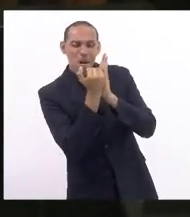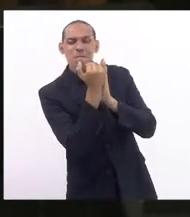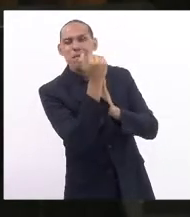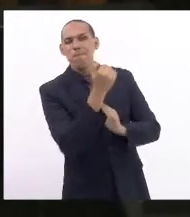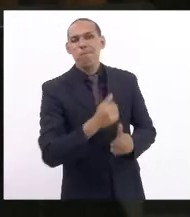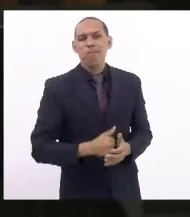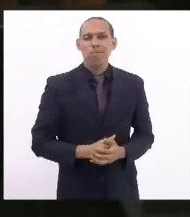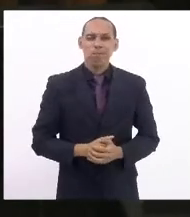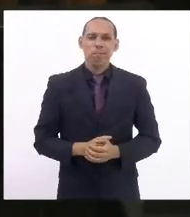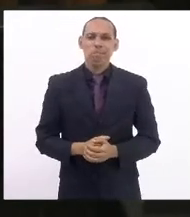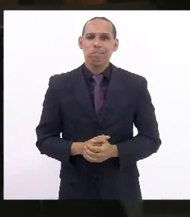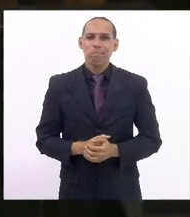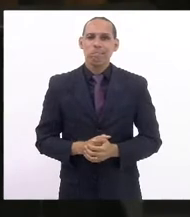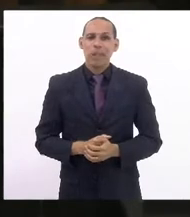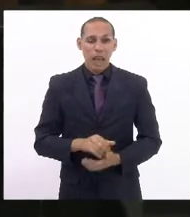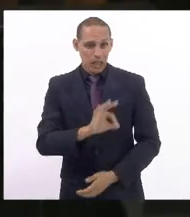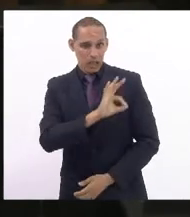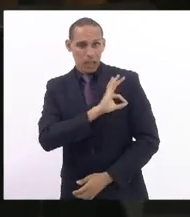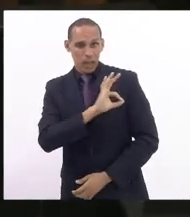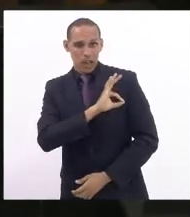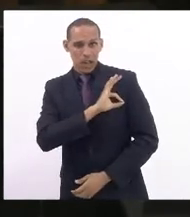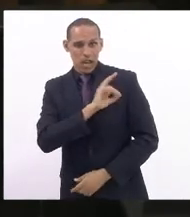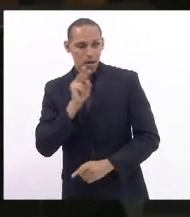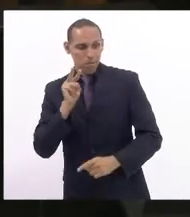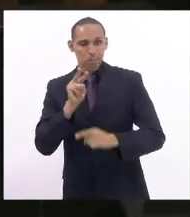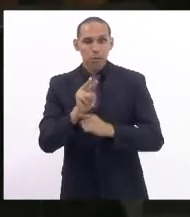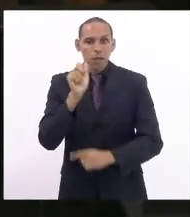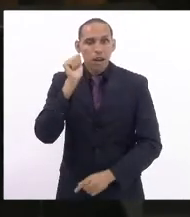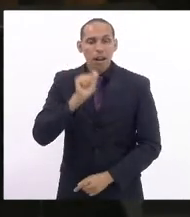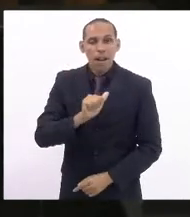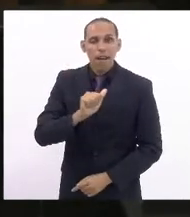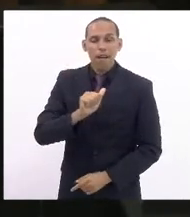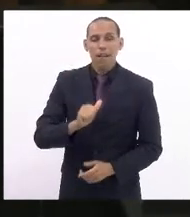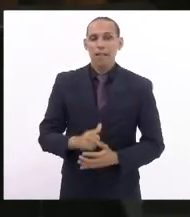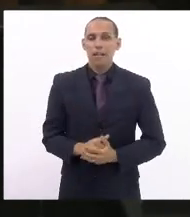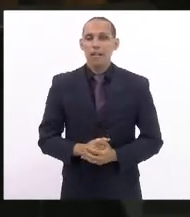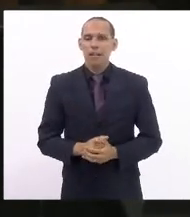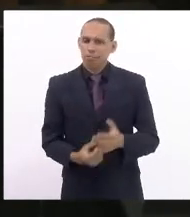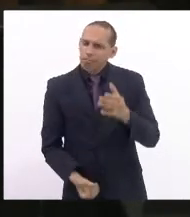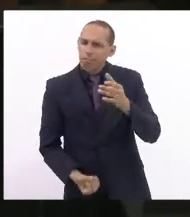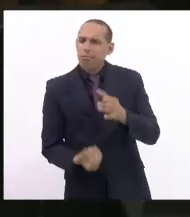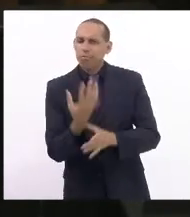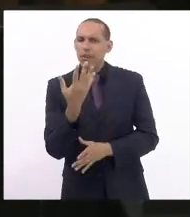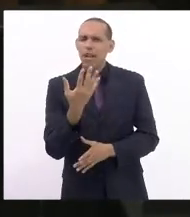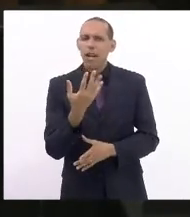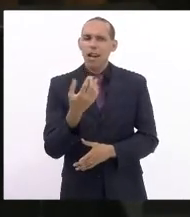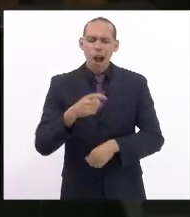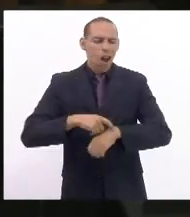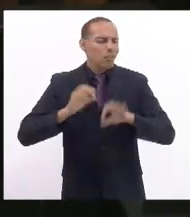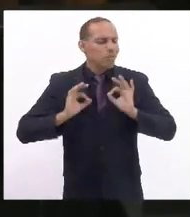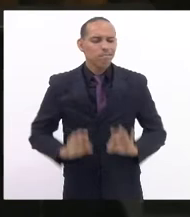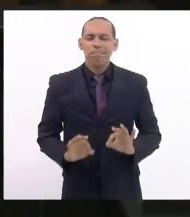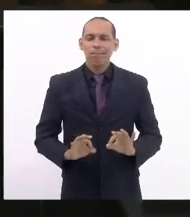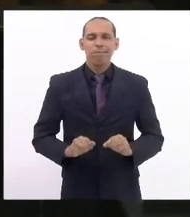As delegacias de proteção à mulher, criadas em muito boa hora,